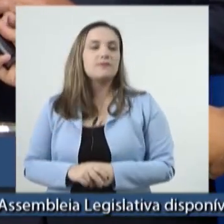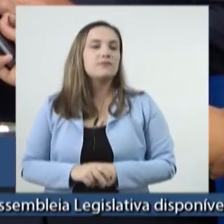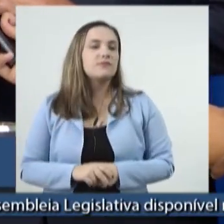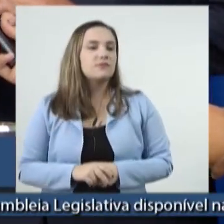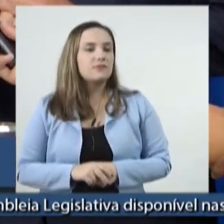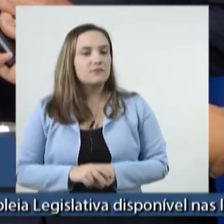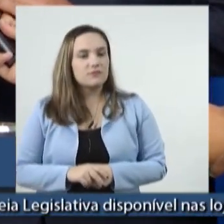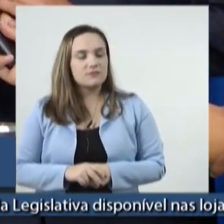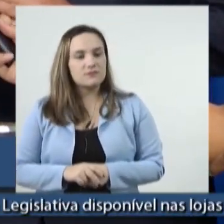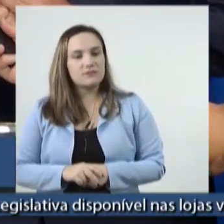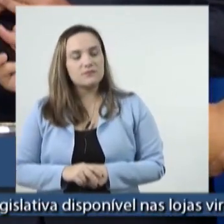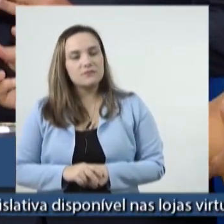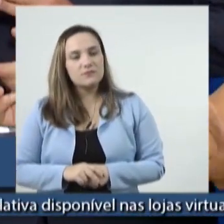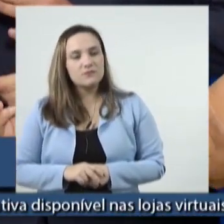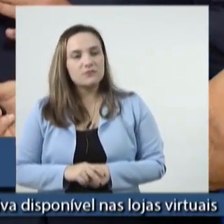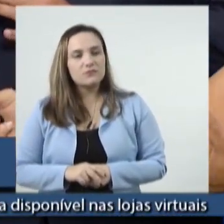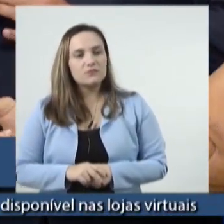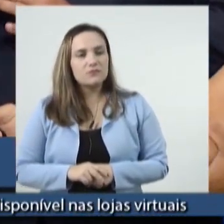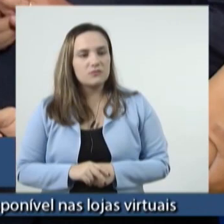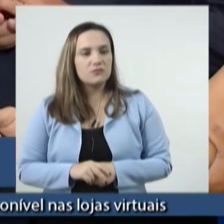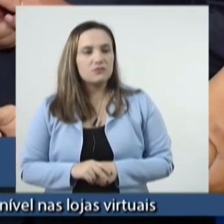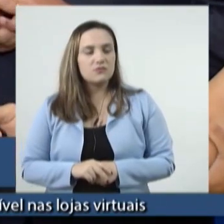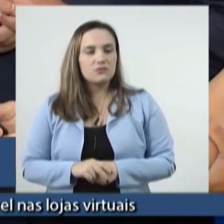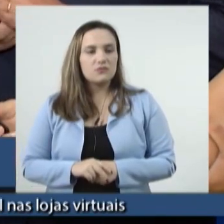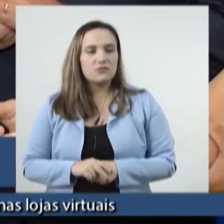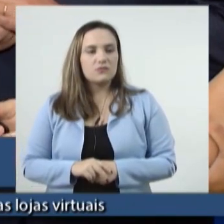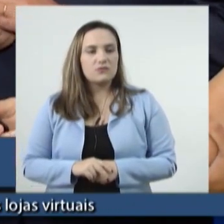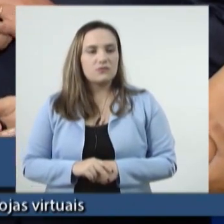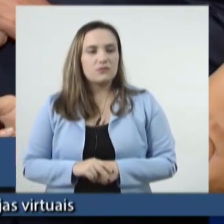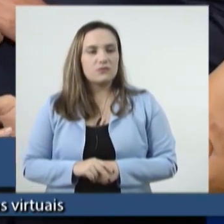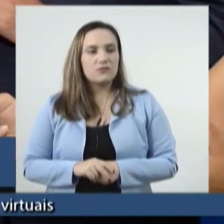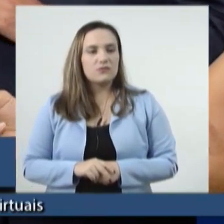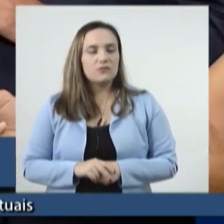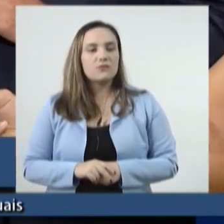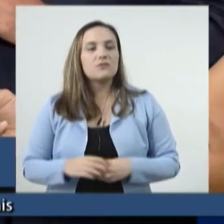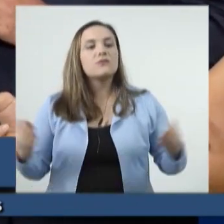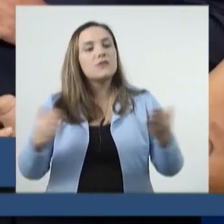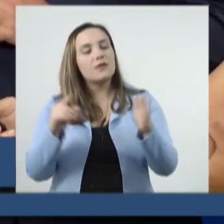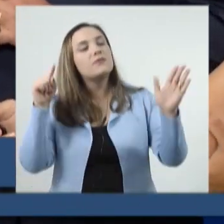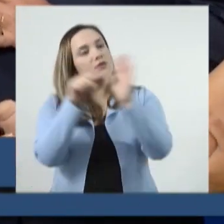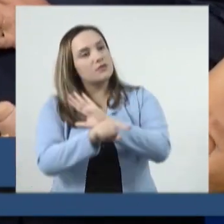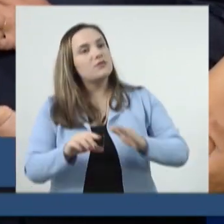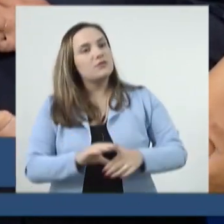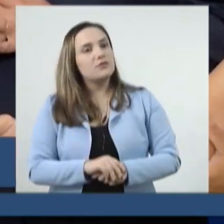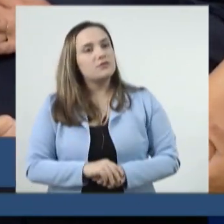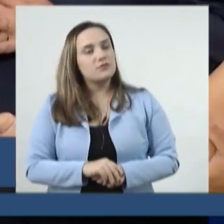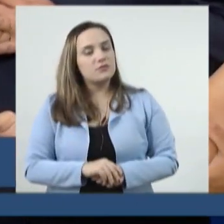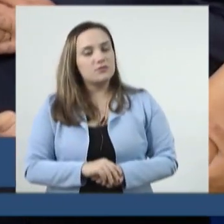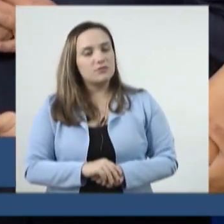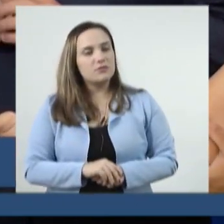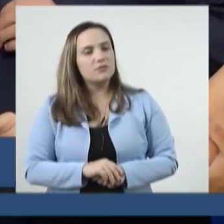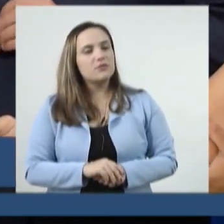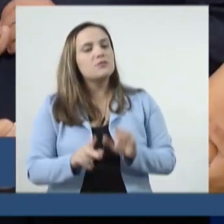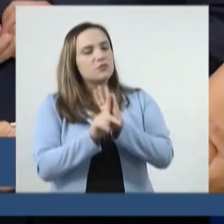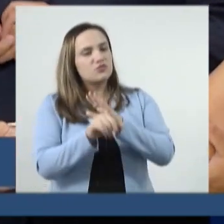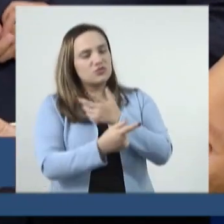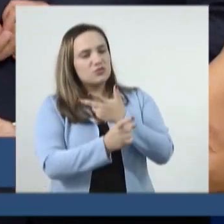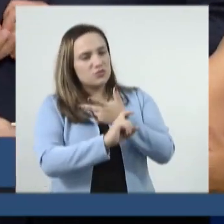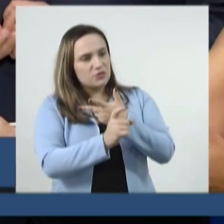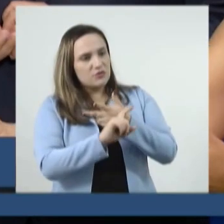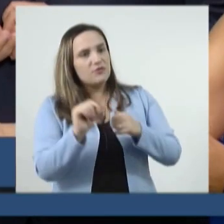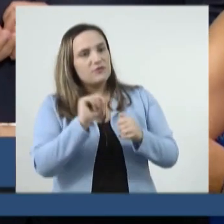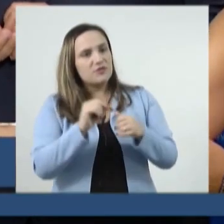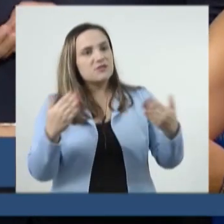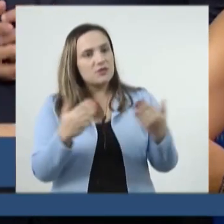não encerra a coletiva. Além do projeto que executivo da Fomento e